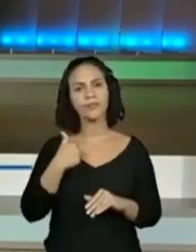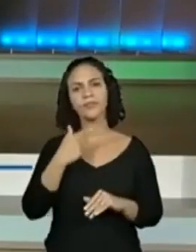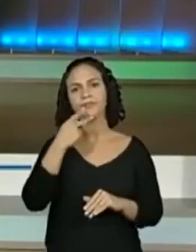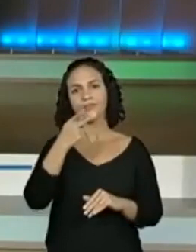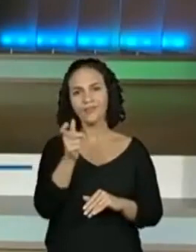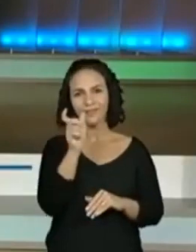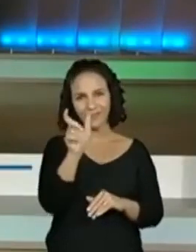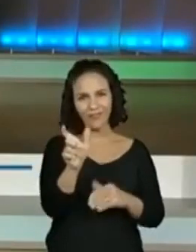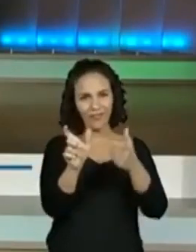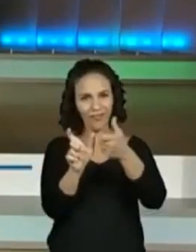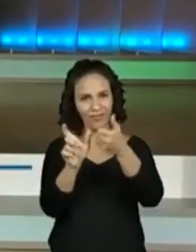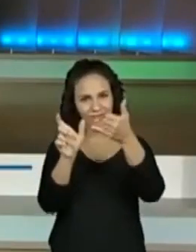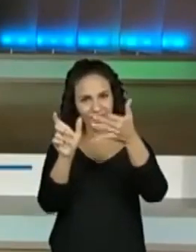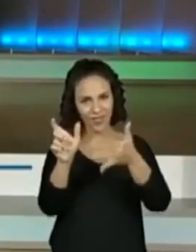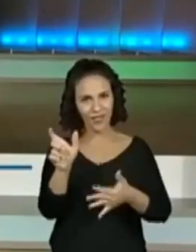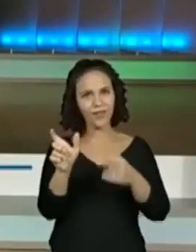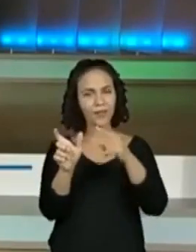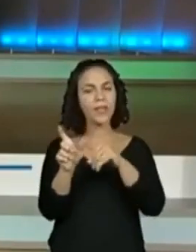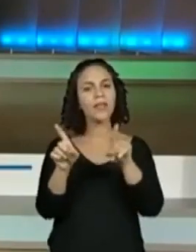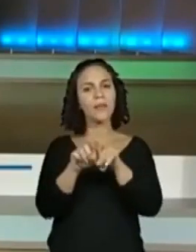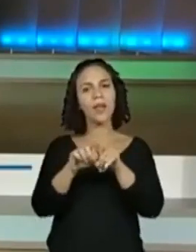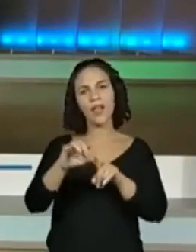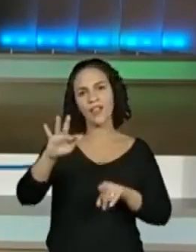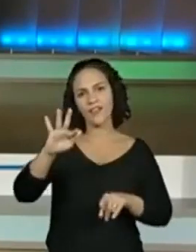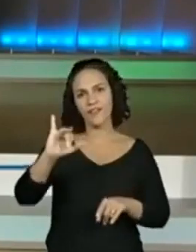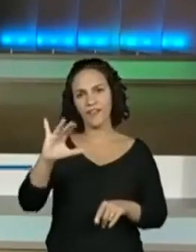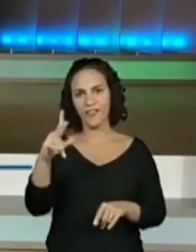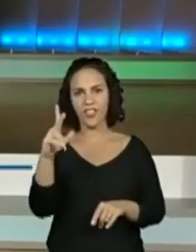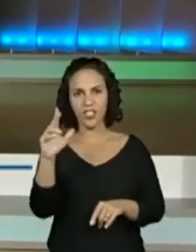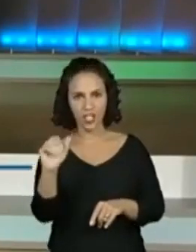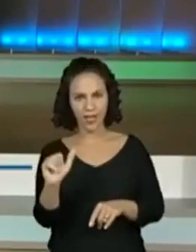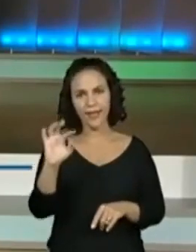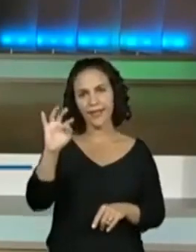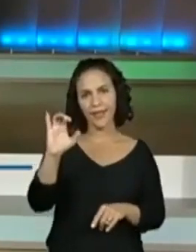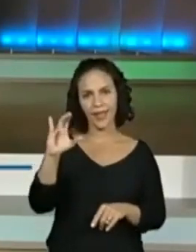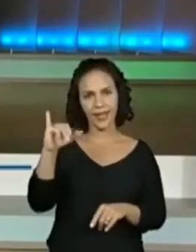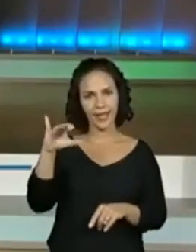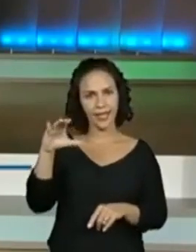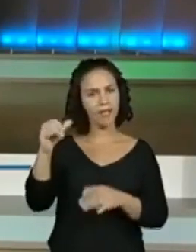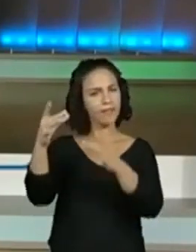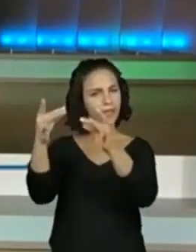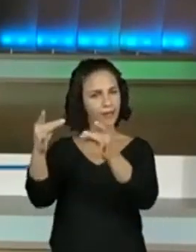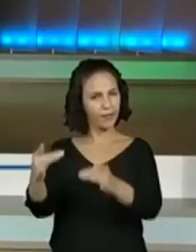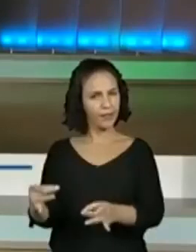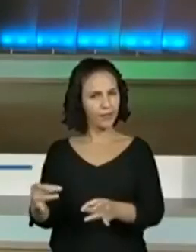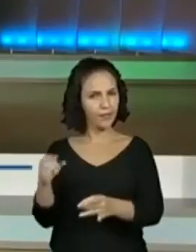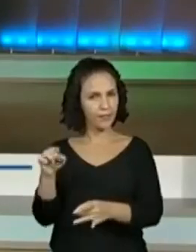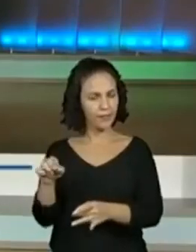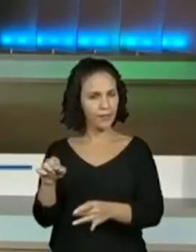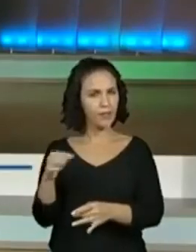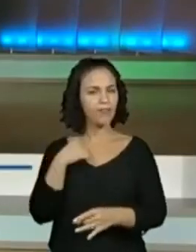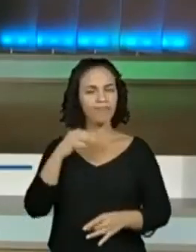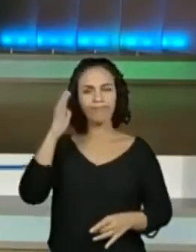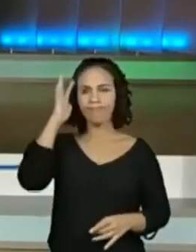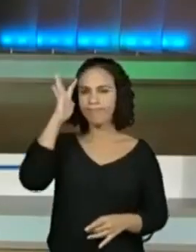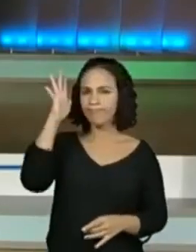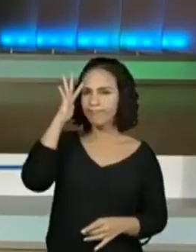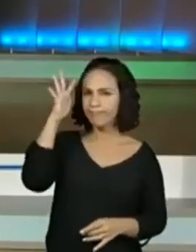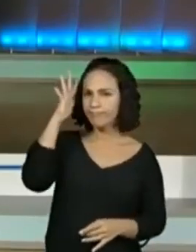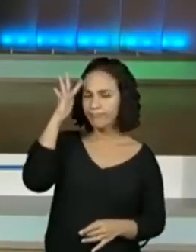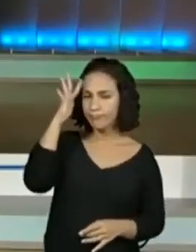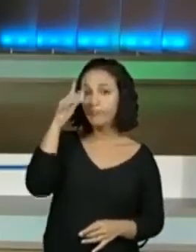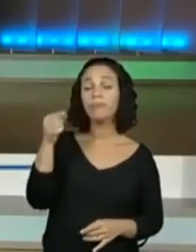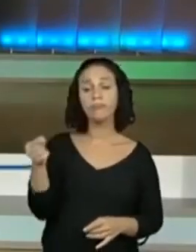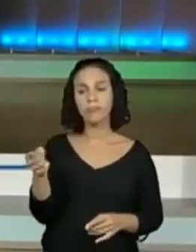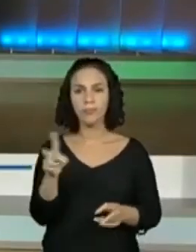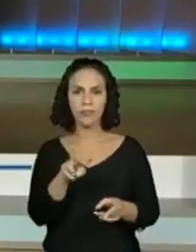verbetes de curiosidade e de ficha técnica, a gente começa refletindo sobre isso. Todos esses conhecimentos serão úteis